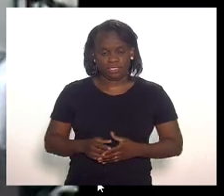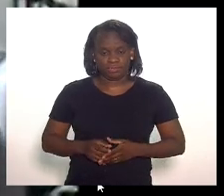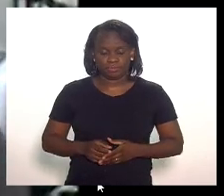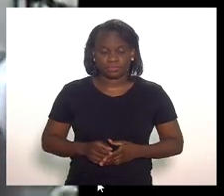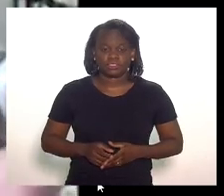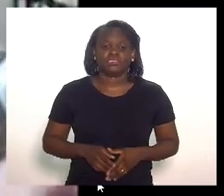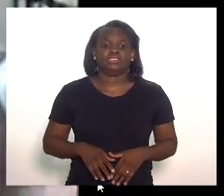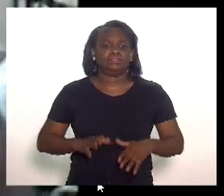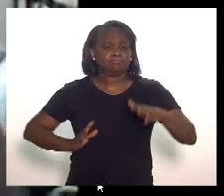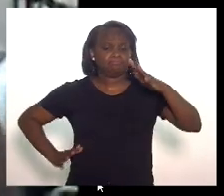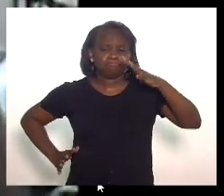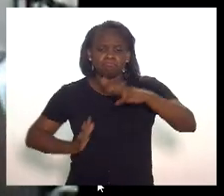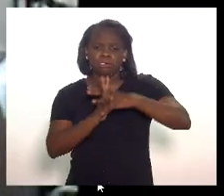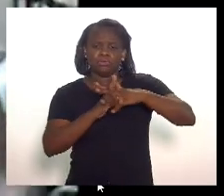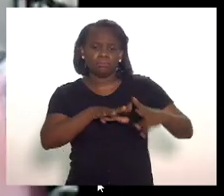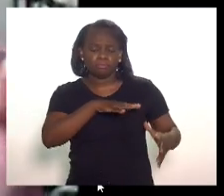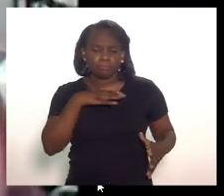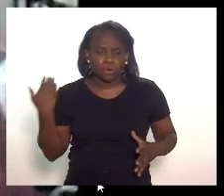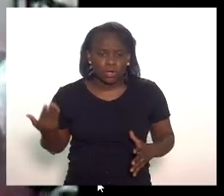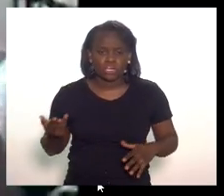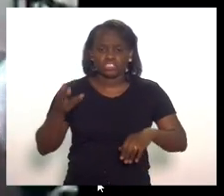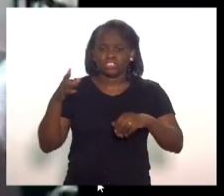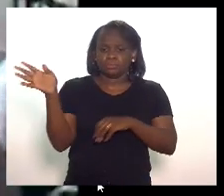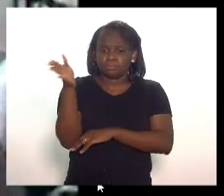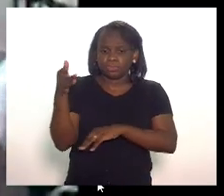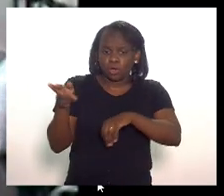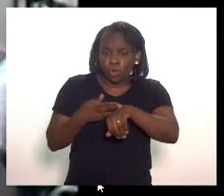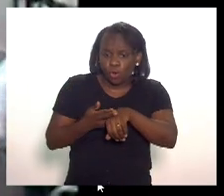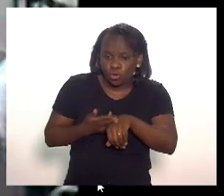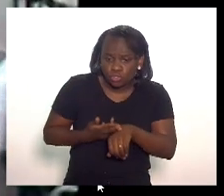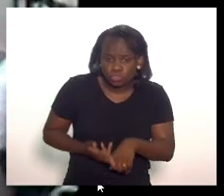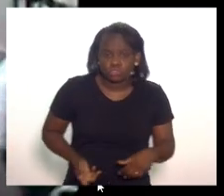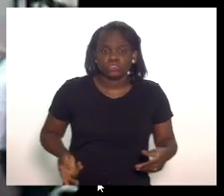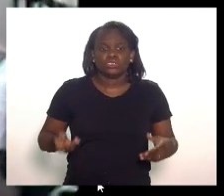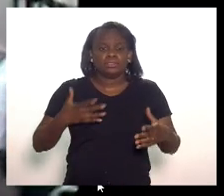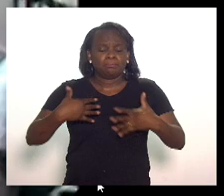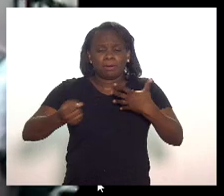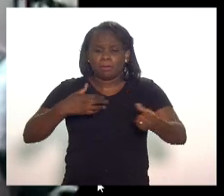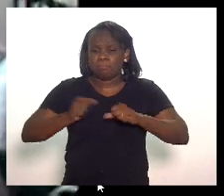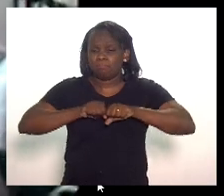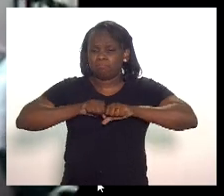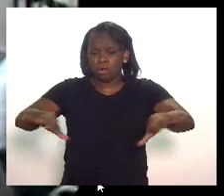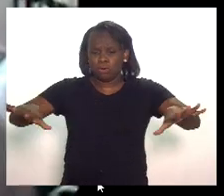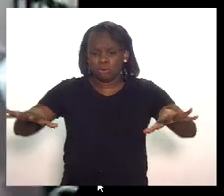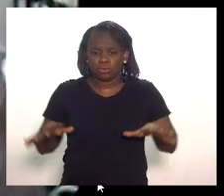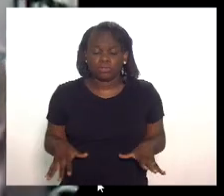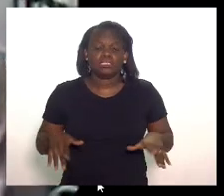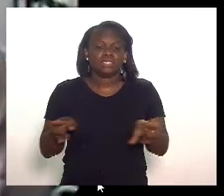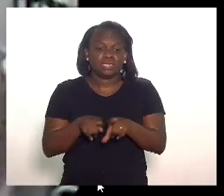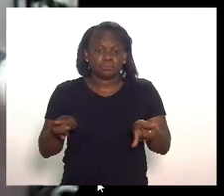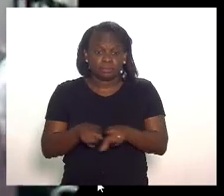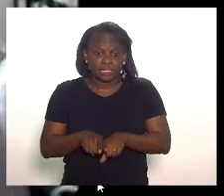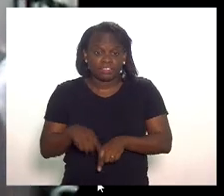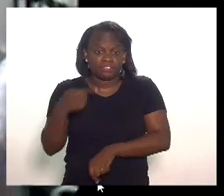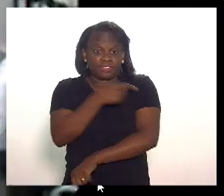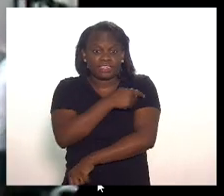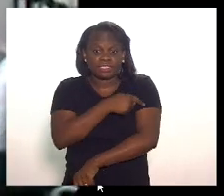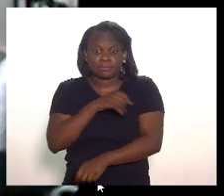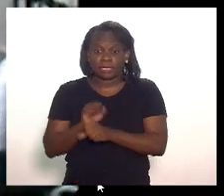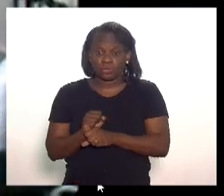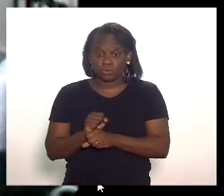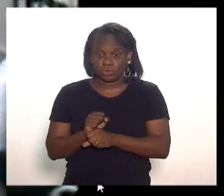recorde de mortos bandeira roxa contágio em disparada e vacinação